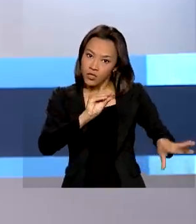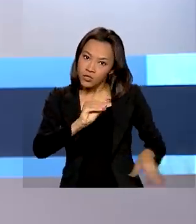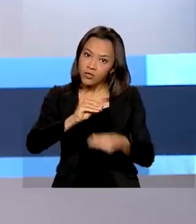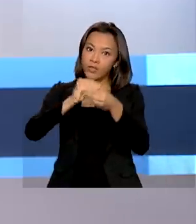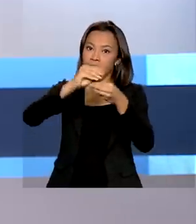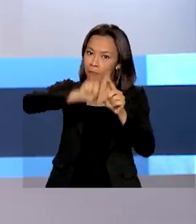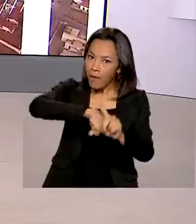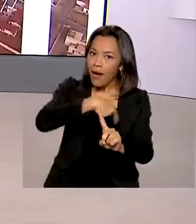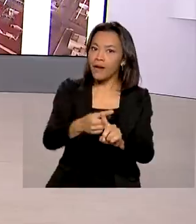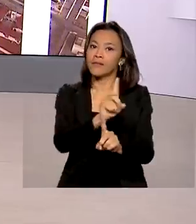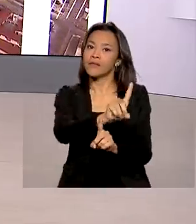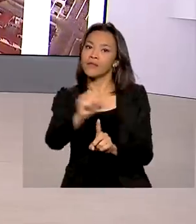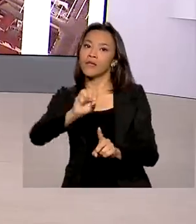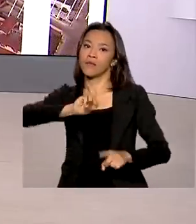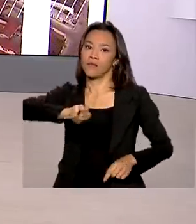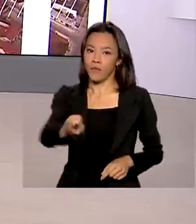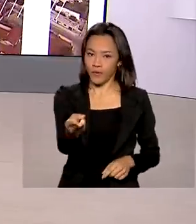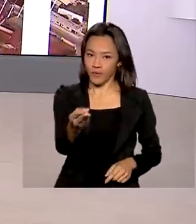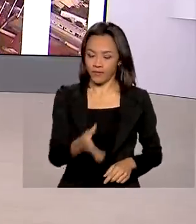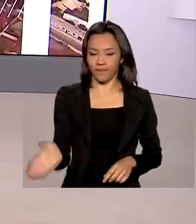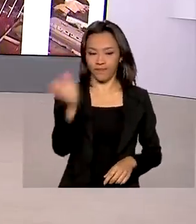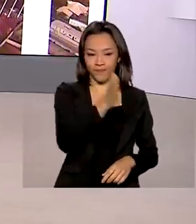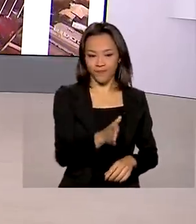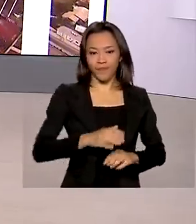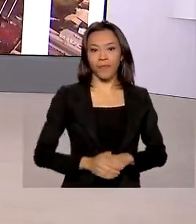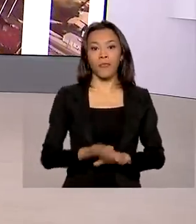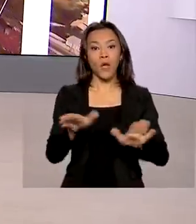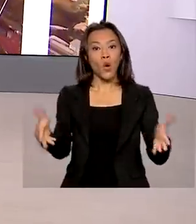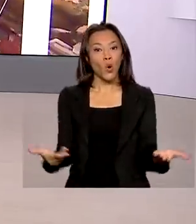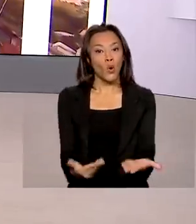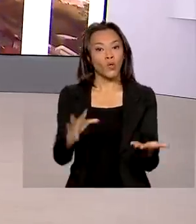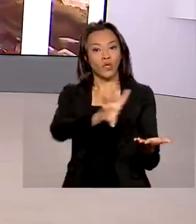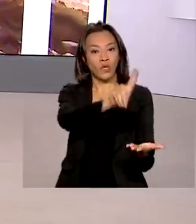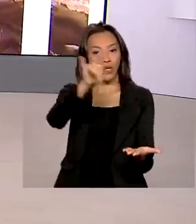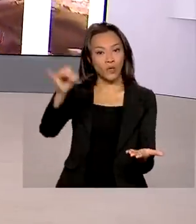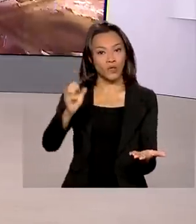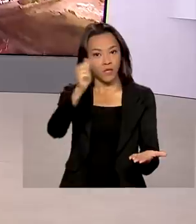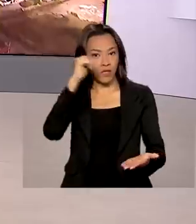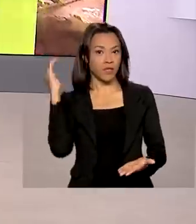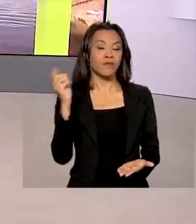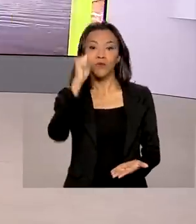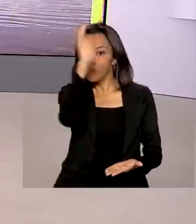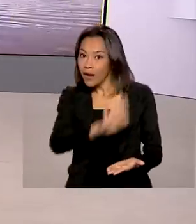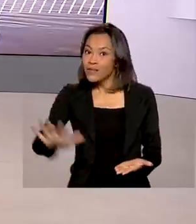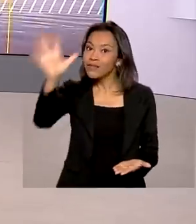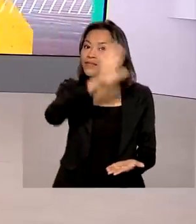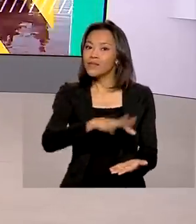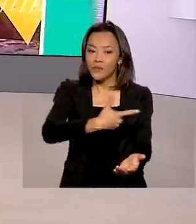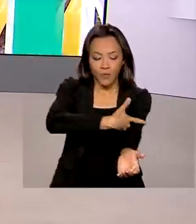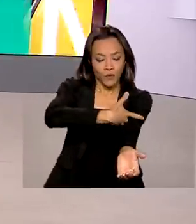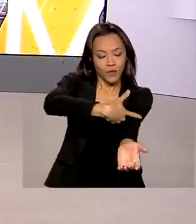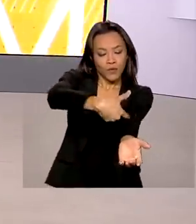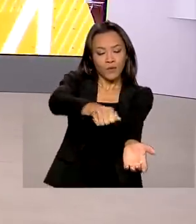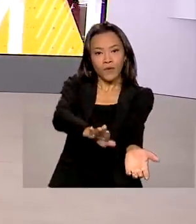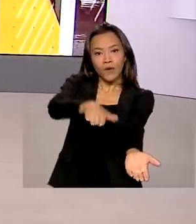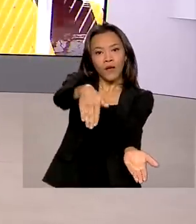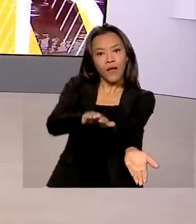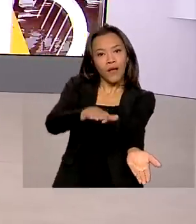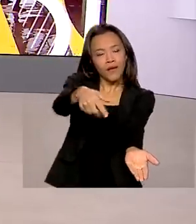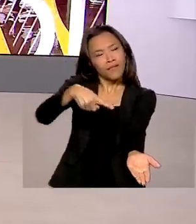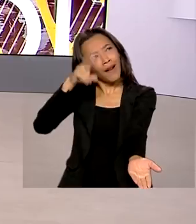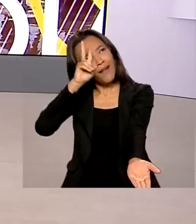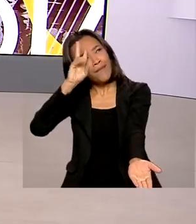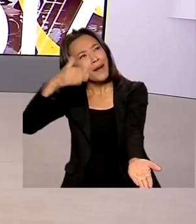de doses. Hoje é o dia nacional do doador de sangue. A data é para lembrar essa nobre